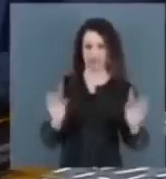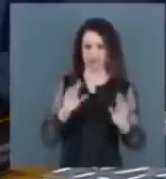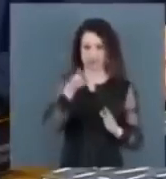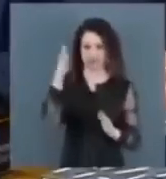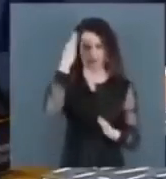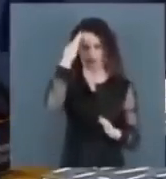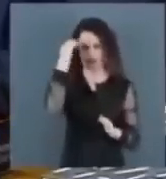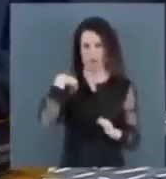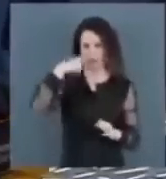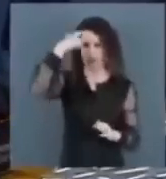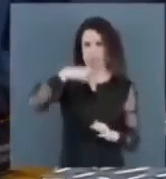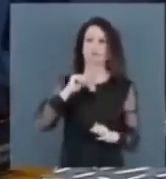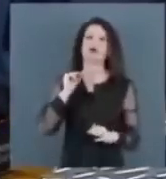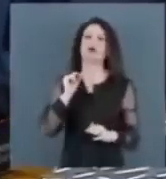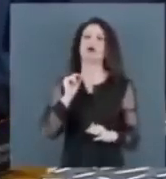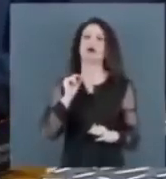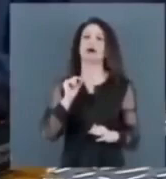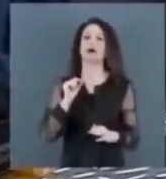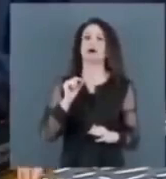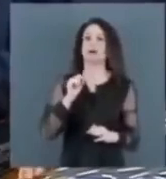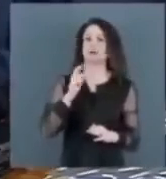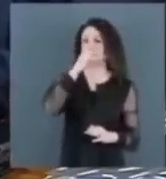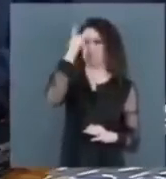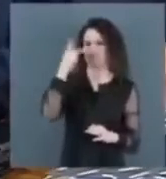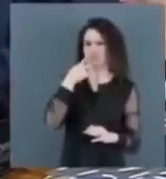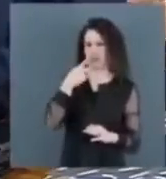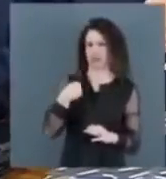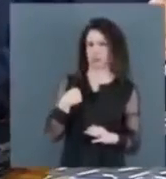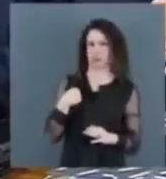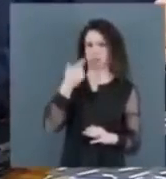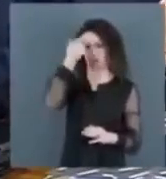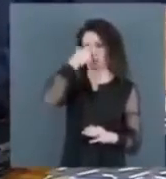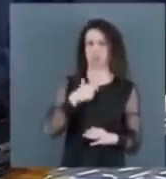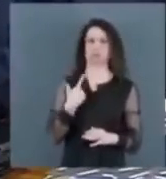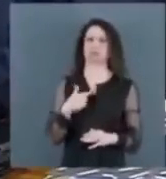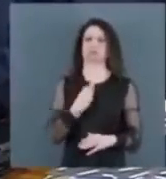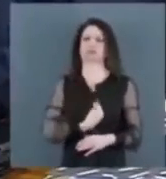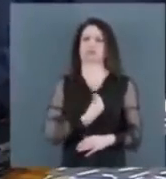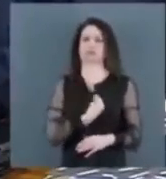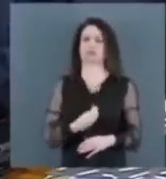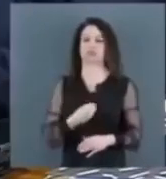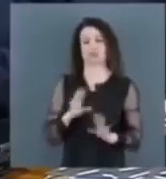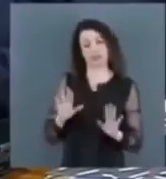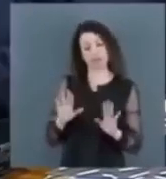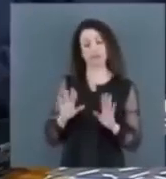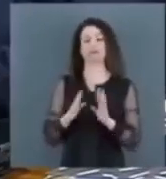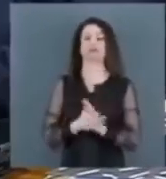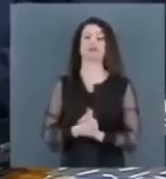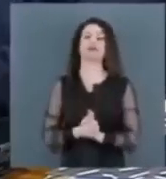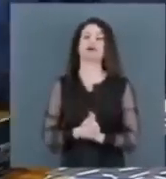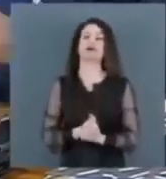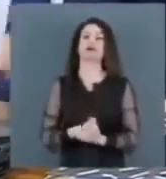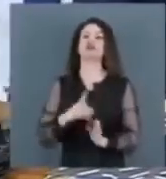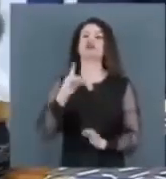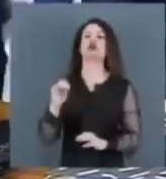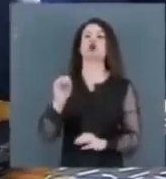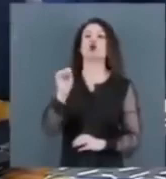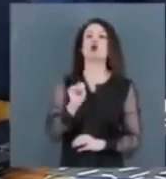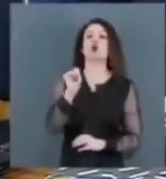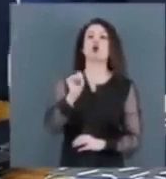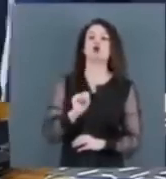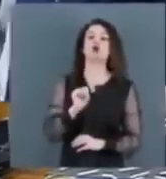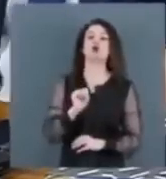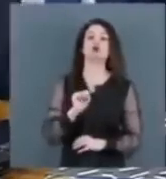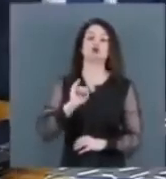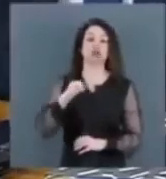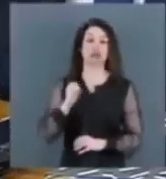início, dizer que não sabia nem que eu existia. Vamos lá. Eu vou falar sobre o dia 8 de janeiro e eu tenho acompanhado as